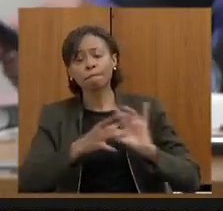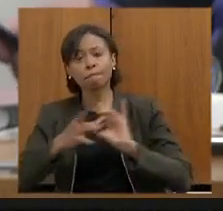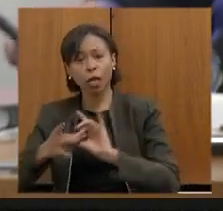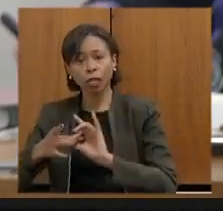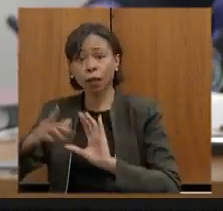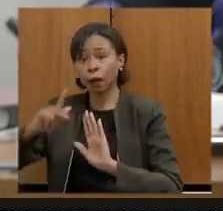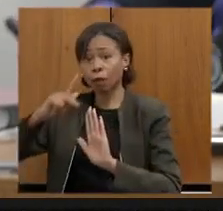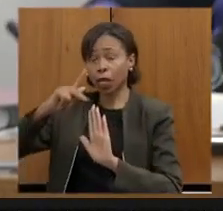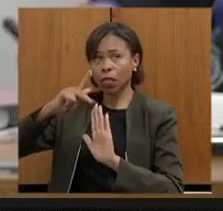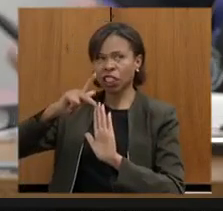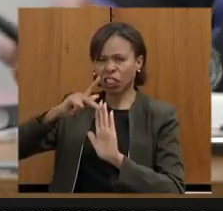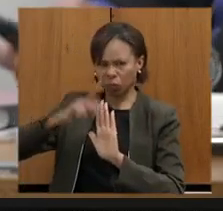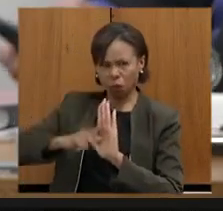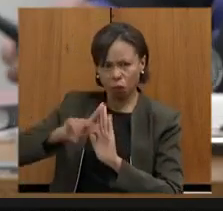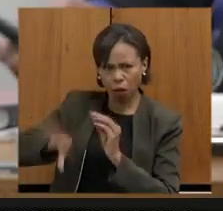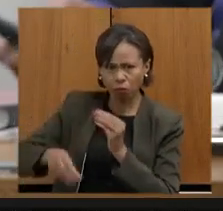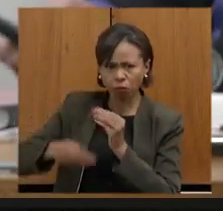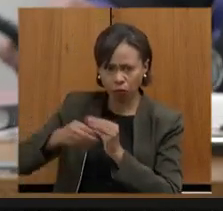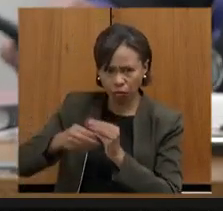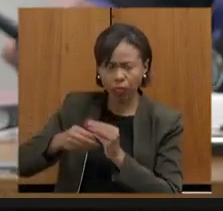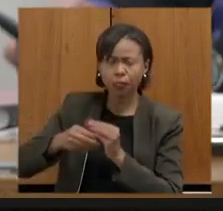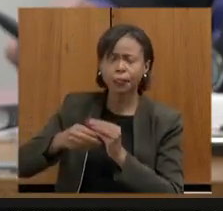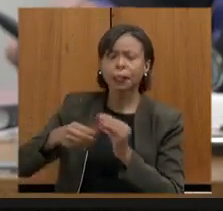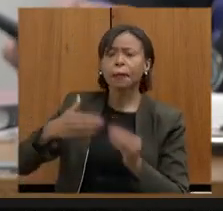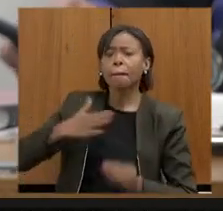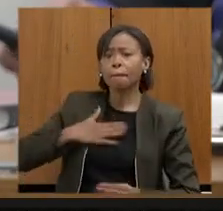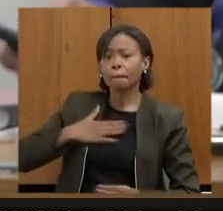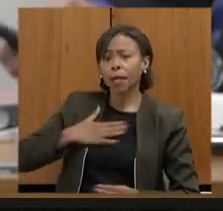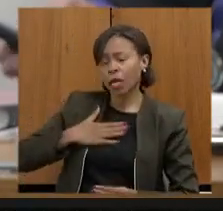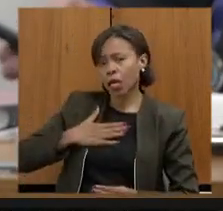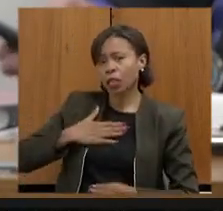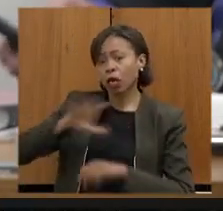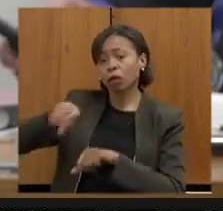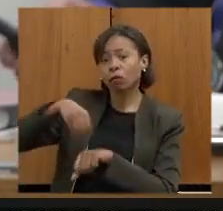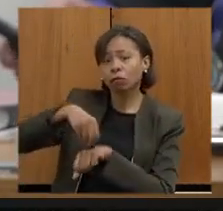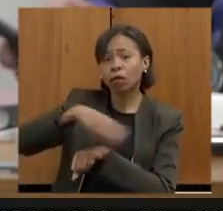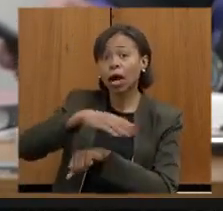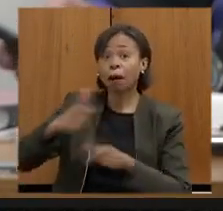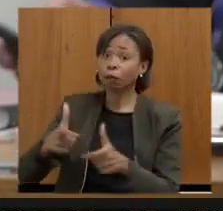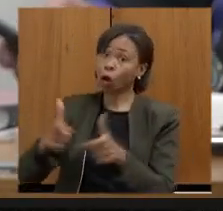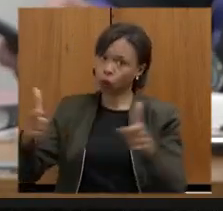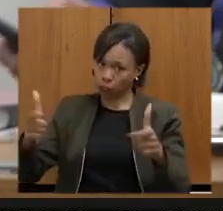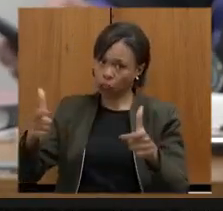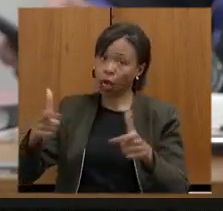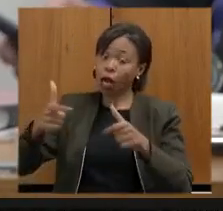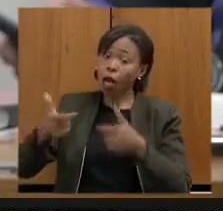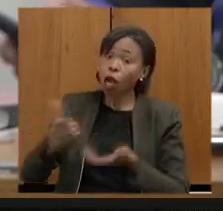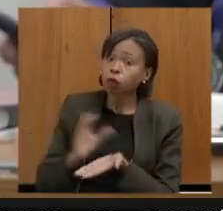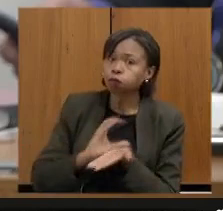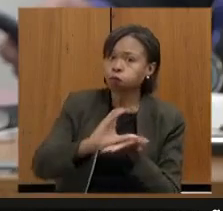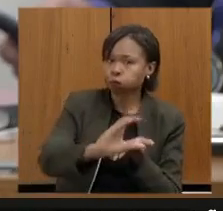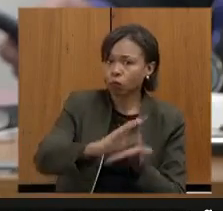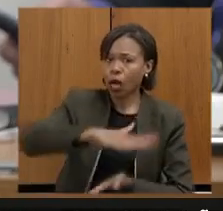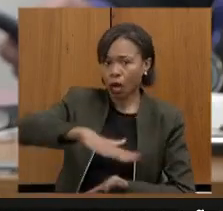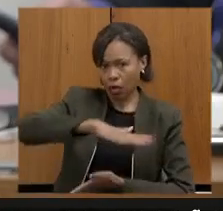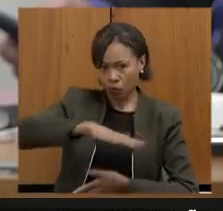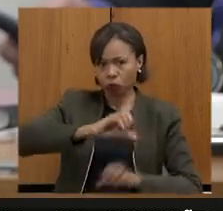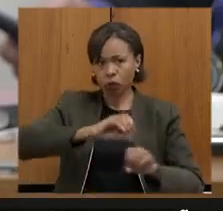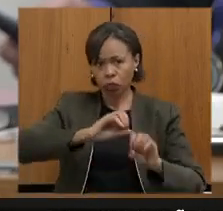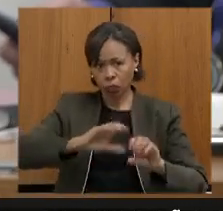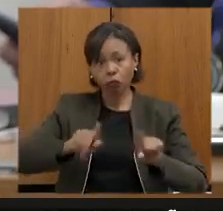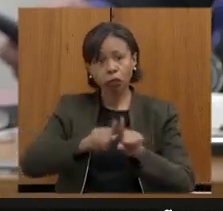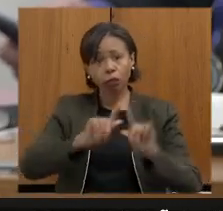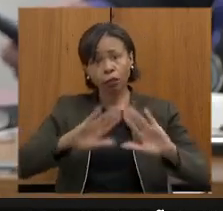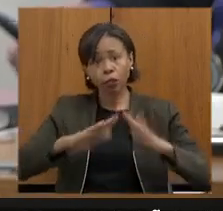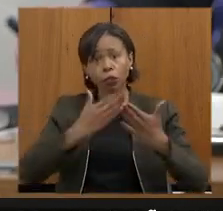parlamentares. eu destino as minhas emendas parlamentares, a maioria delas para a educação e para as escolas que têm